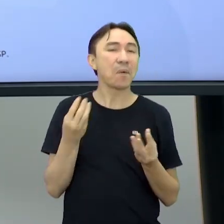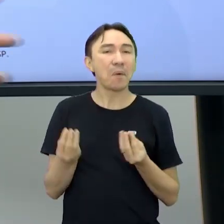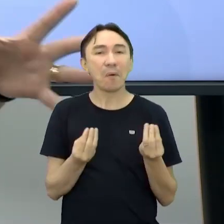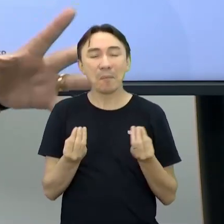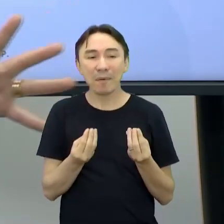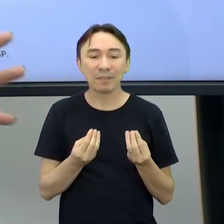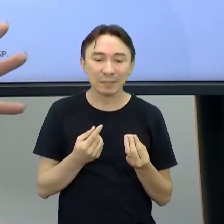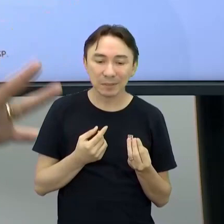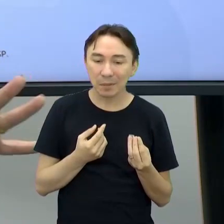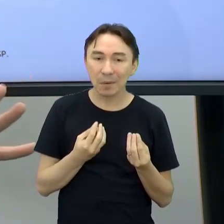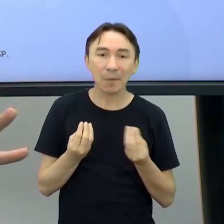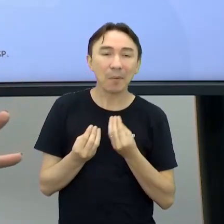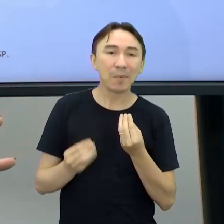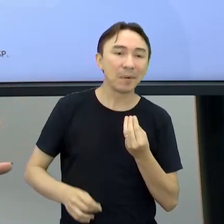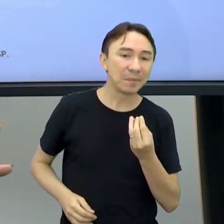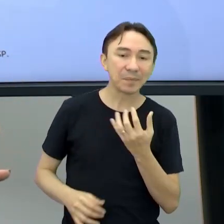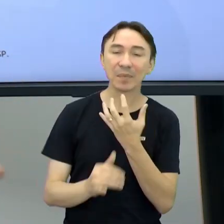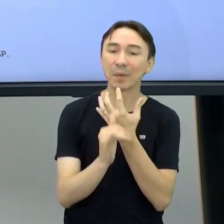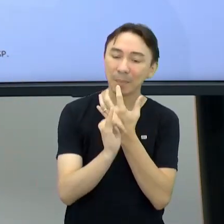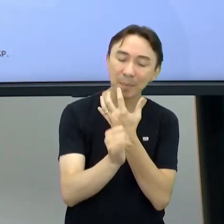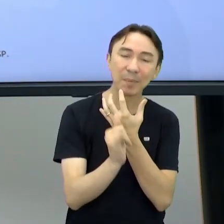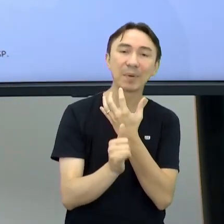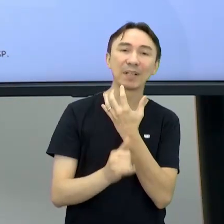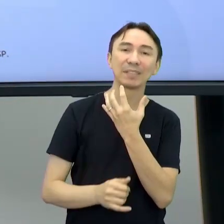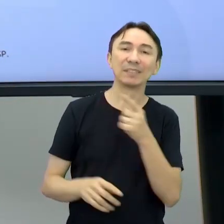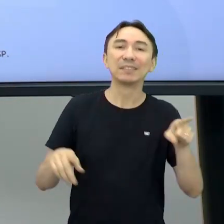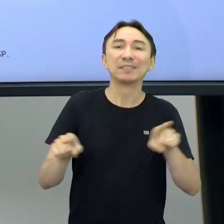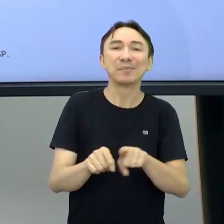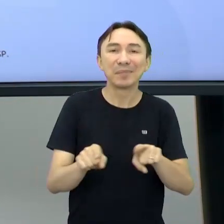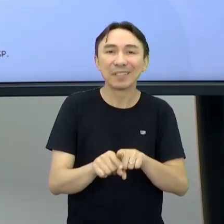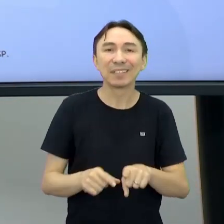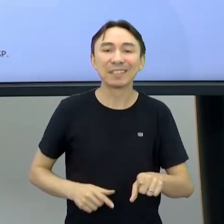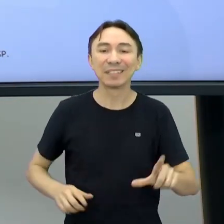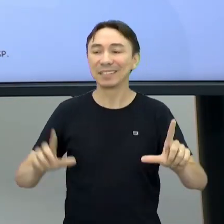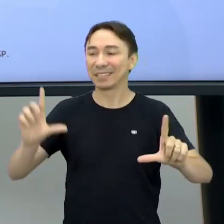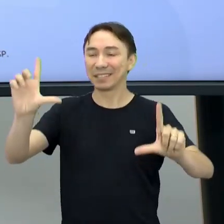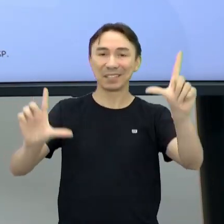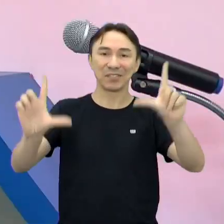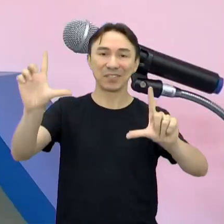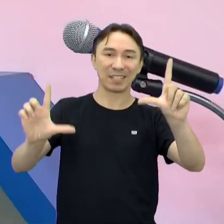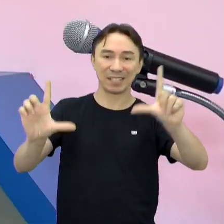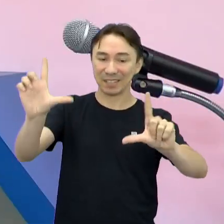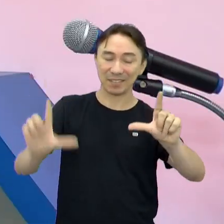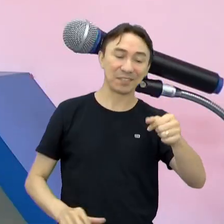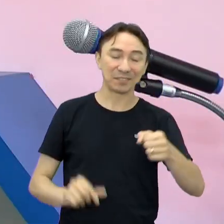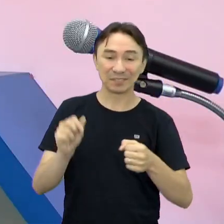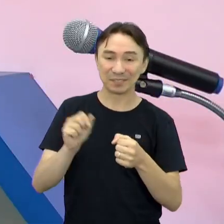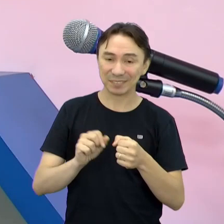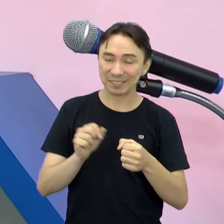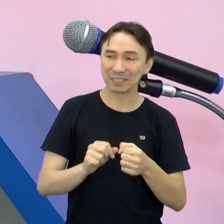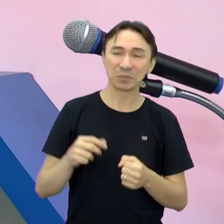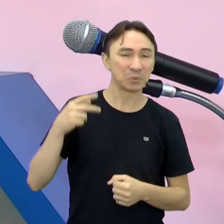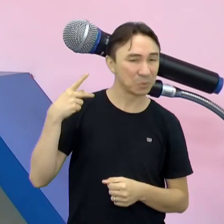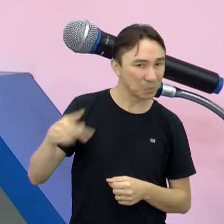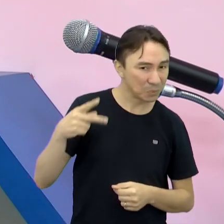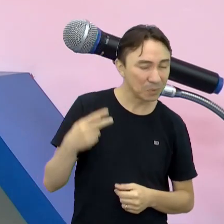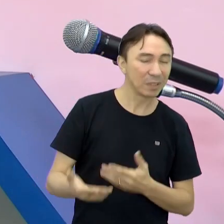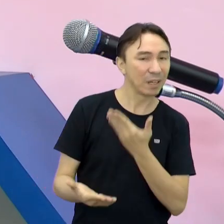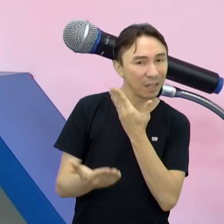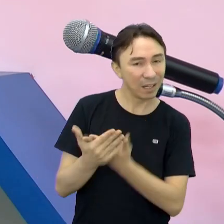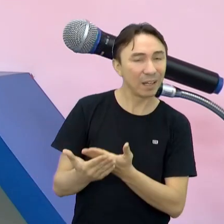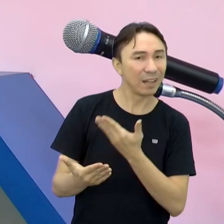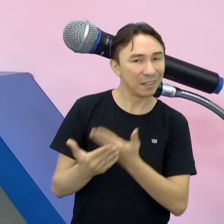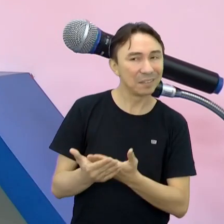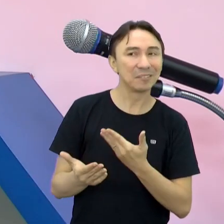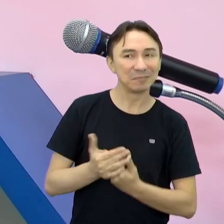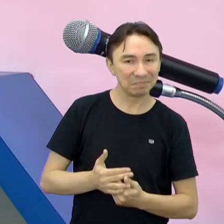de montarem um programa televisivo E nós precisaremos de um cronista ali E aí as suas aulas vão ser muito ricas nisso Que eu já sei Que já